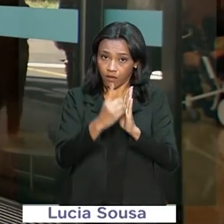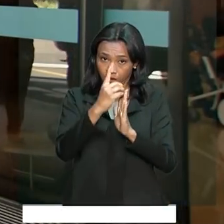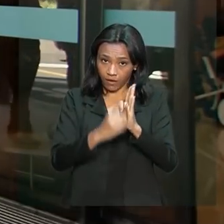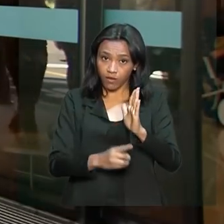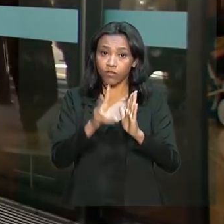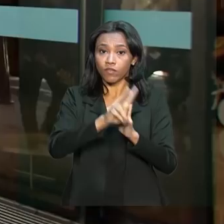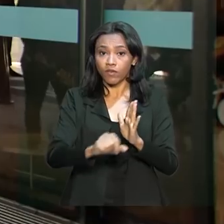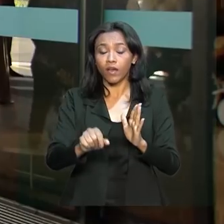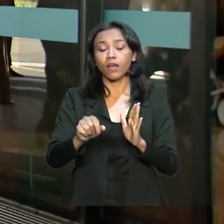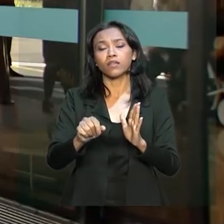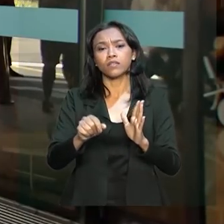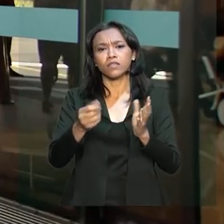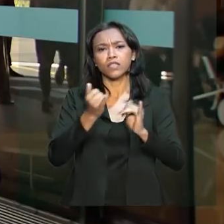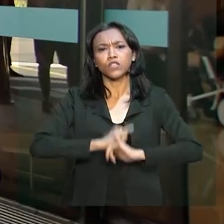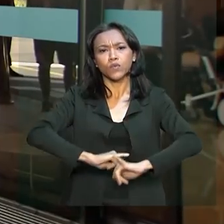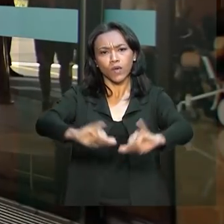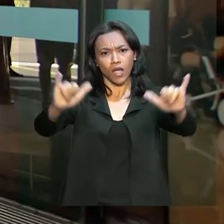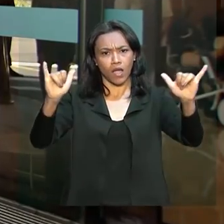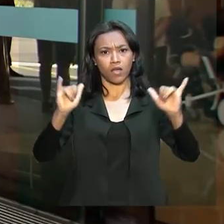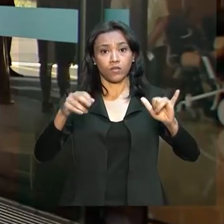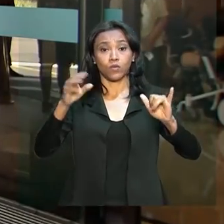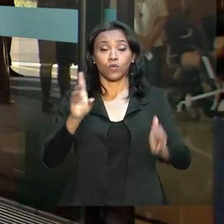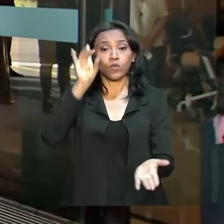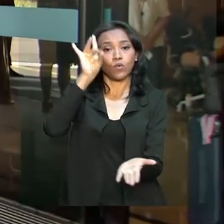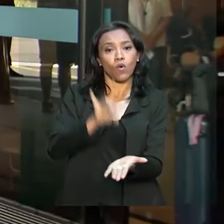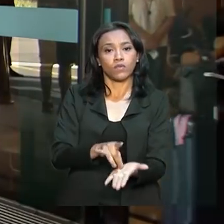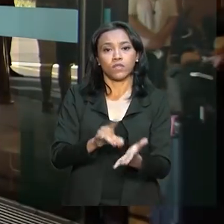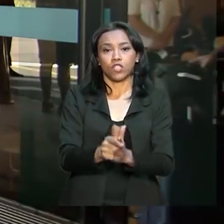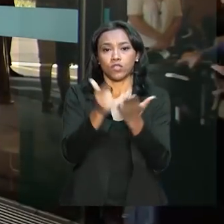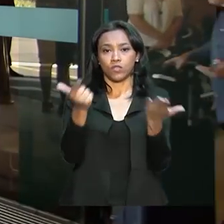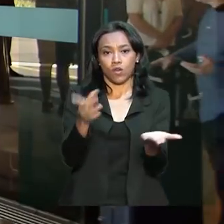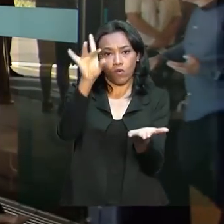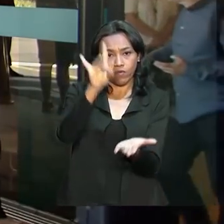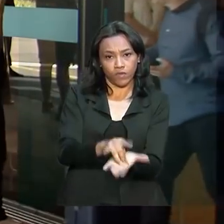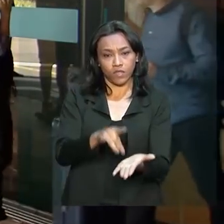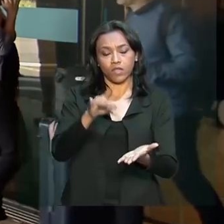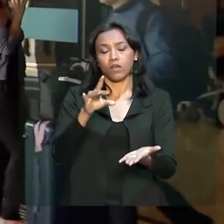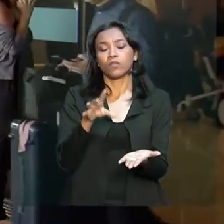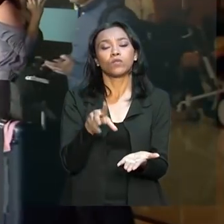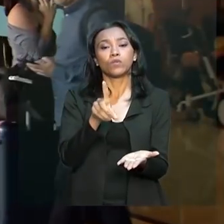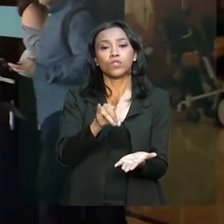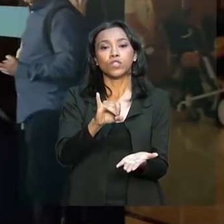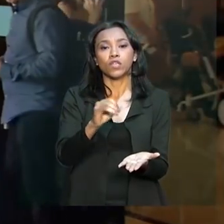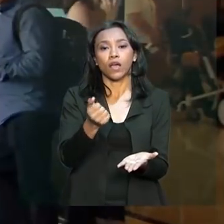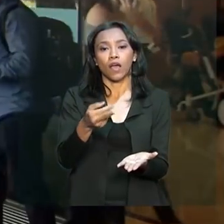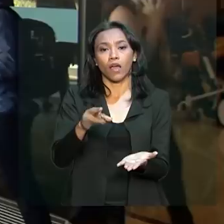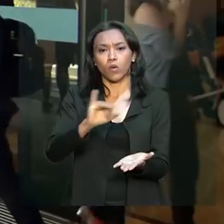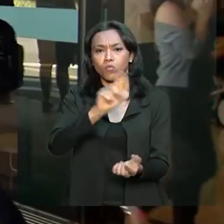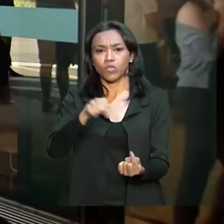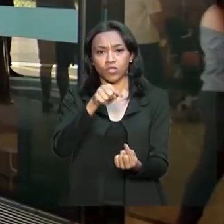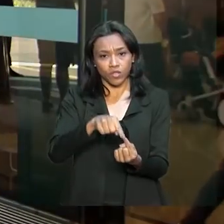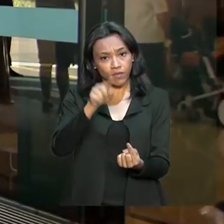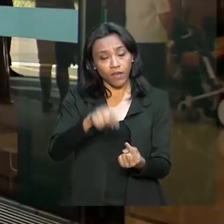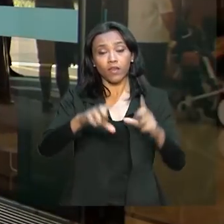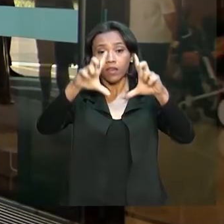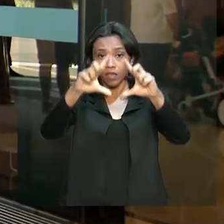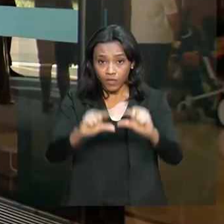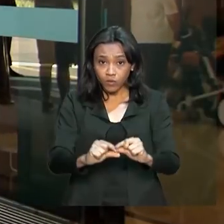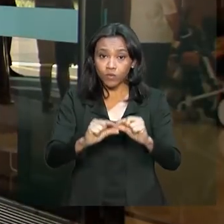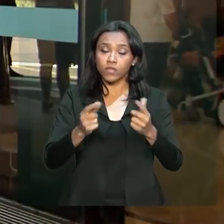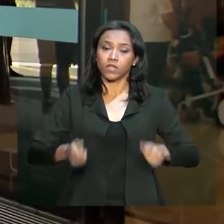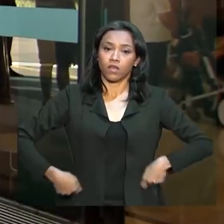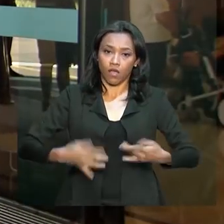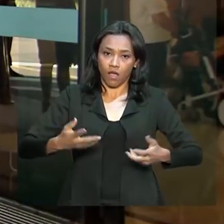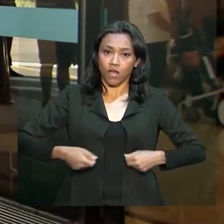publicados em edição extra do Diário Oficial da União têm por objetivo reduzir gastos e também cortar